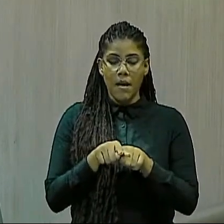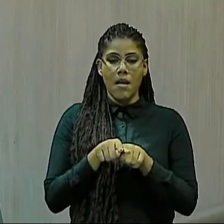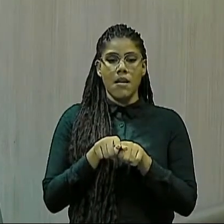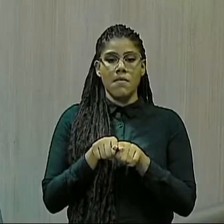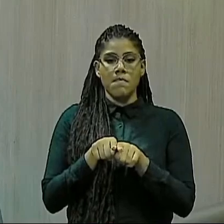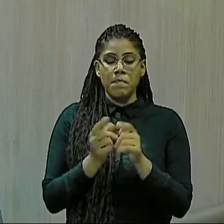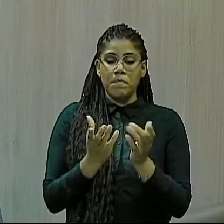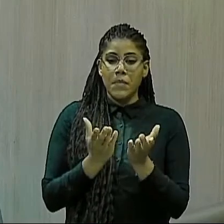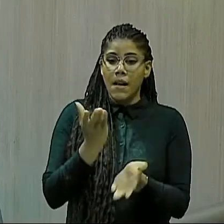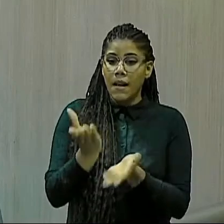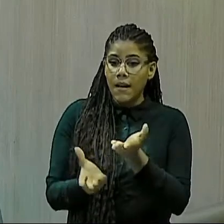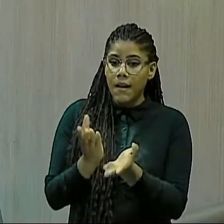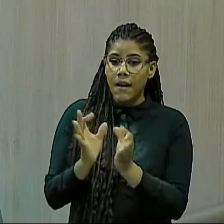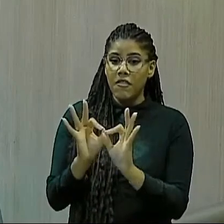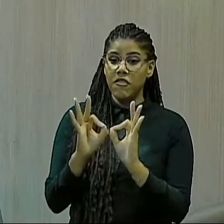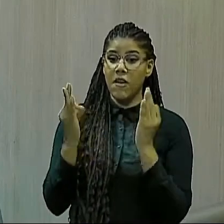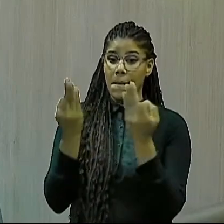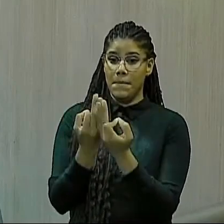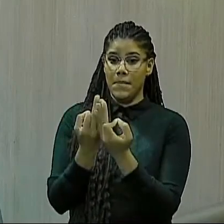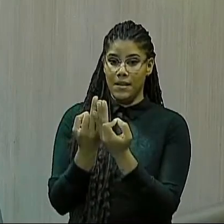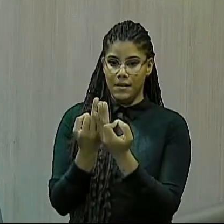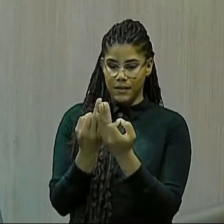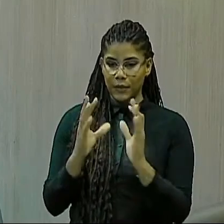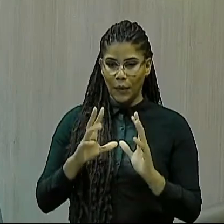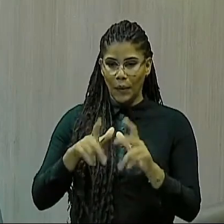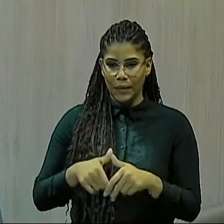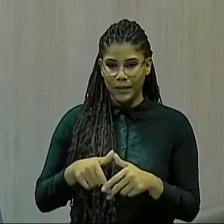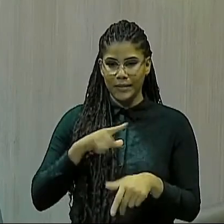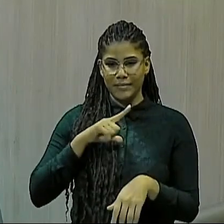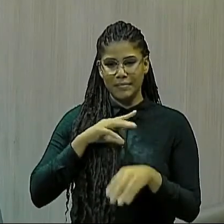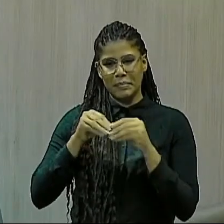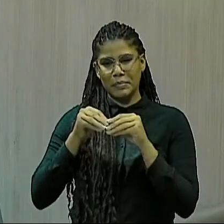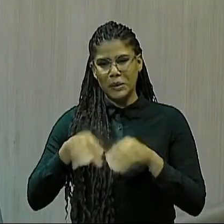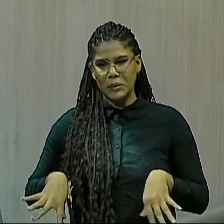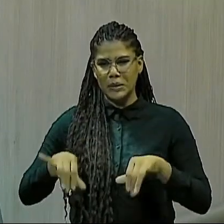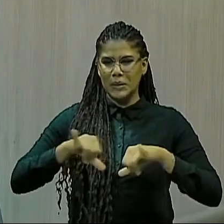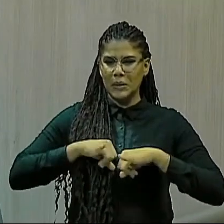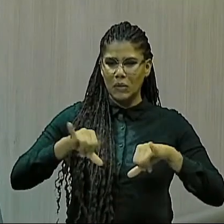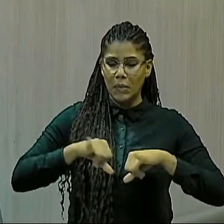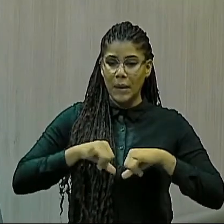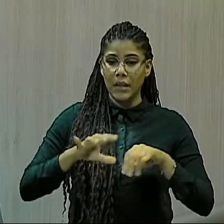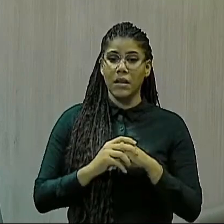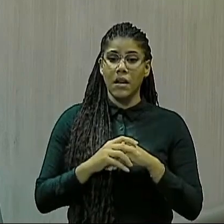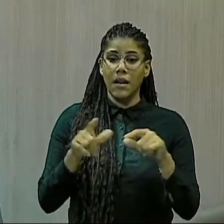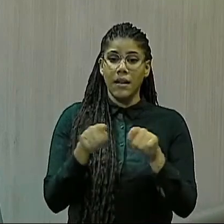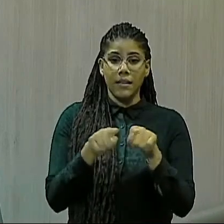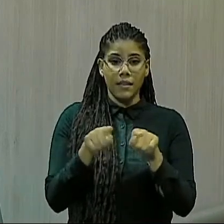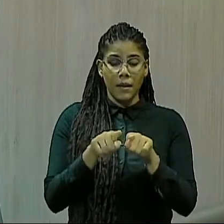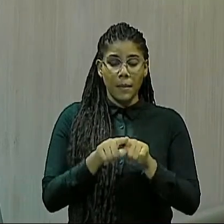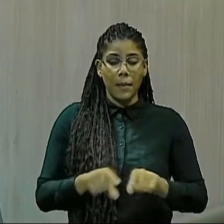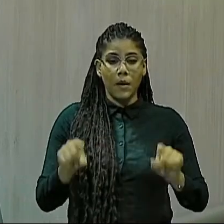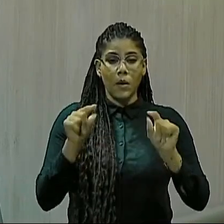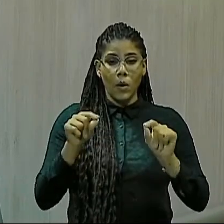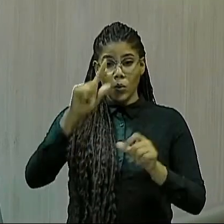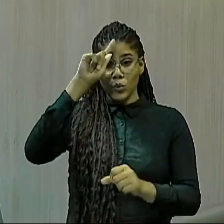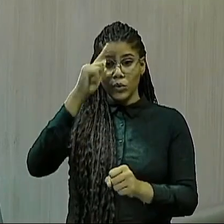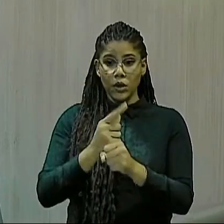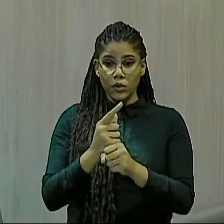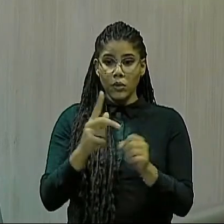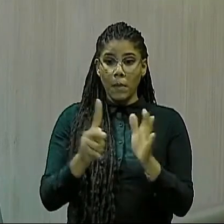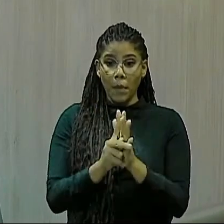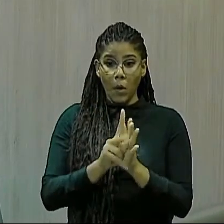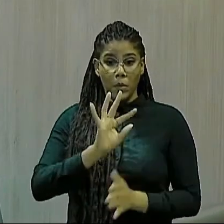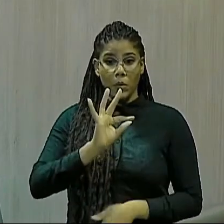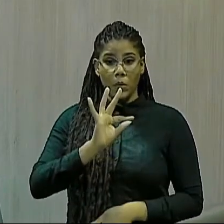assistência às famílias que passam por esse problema. Também aos gestores da